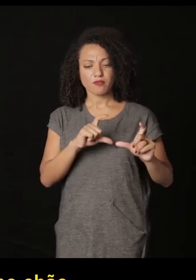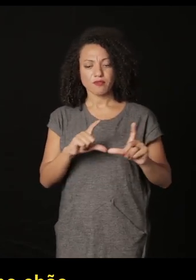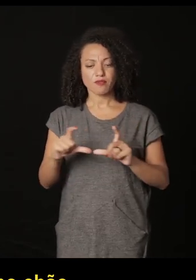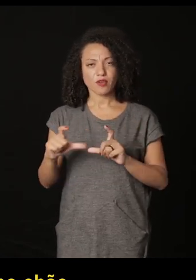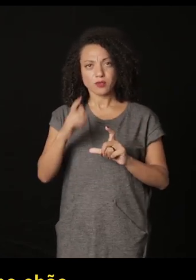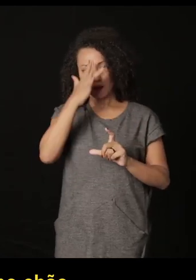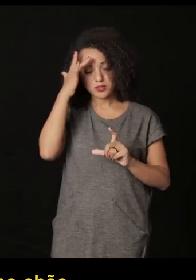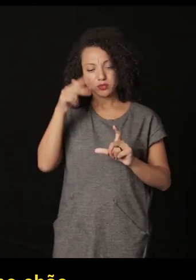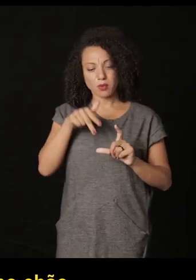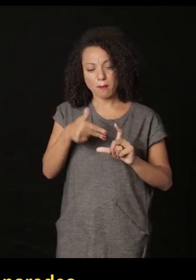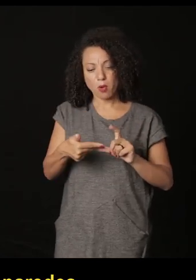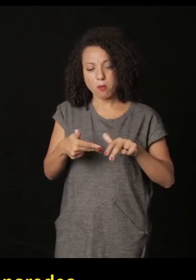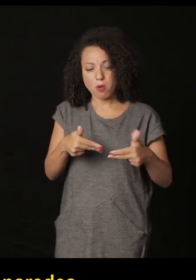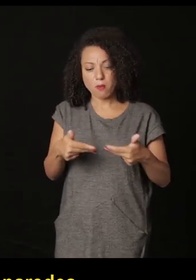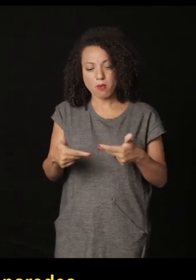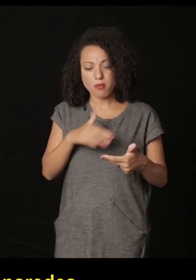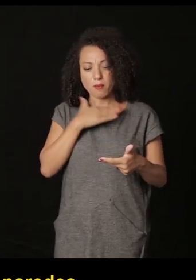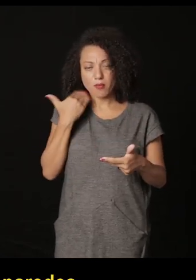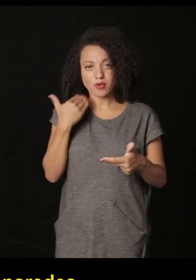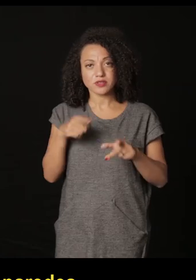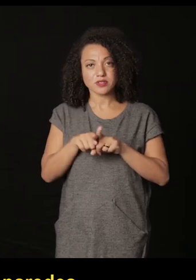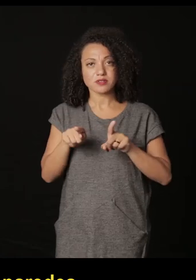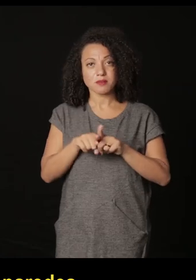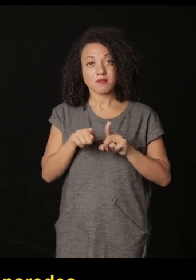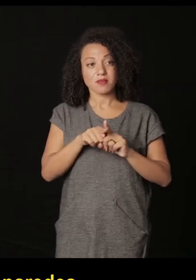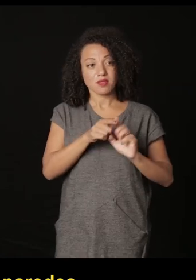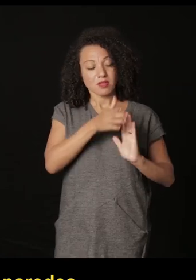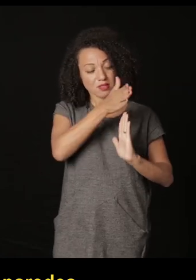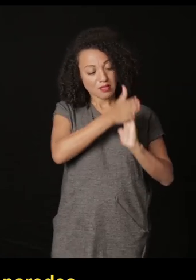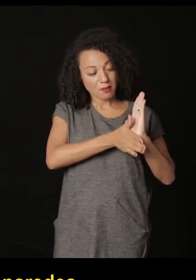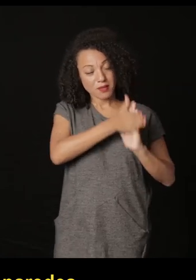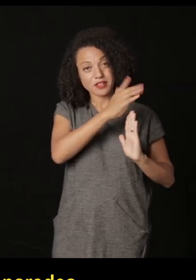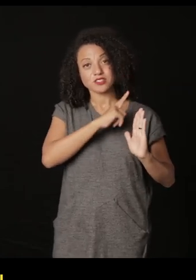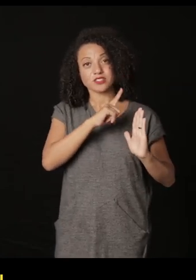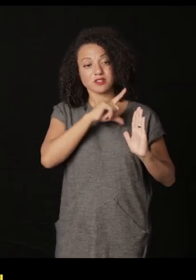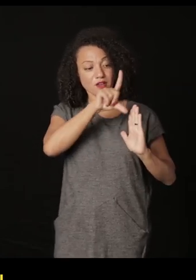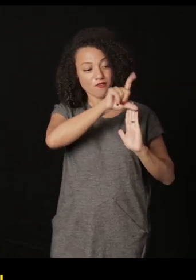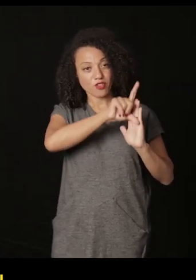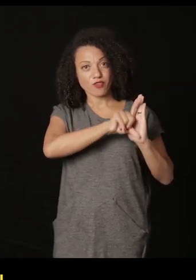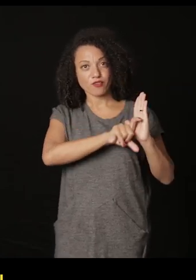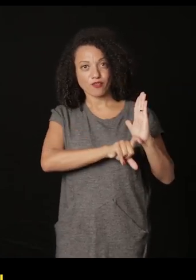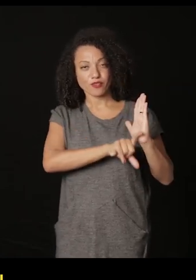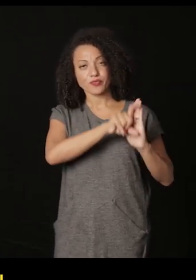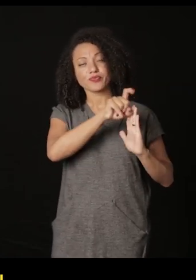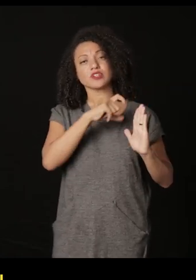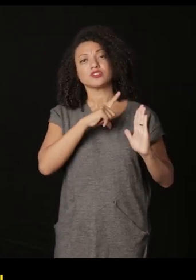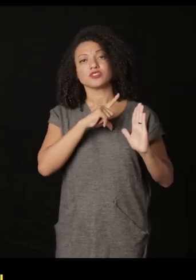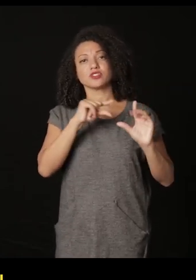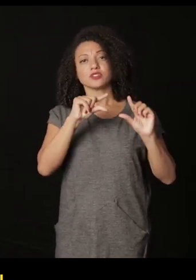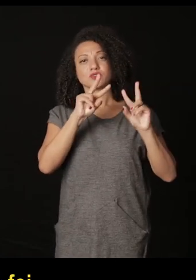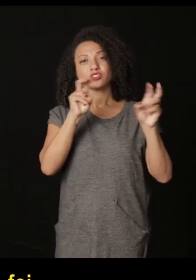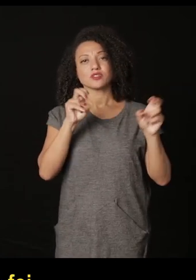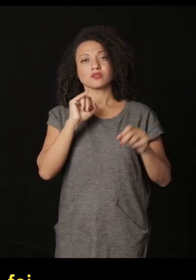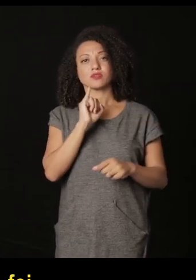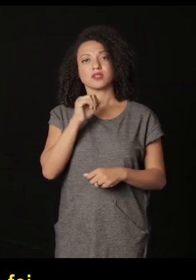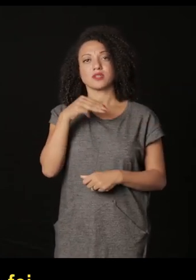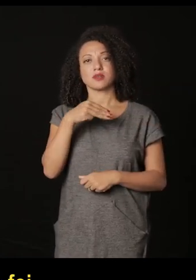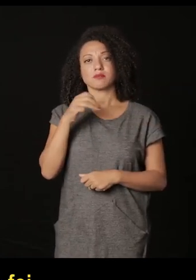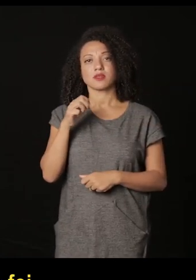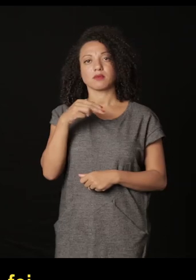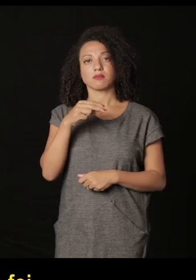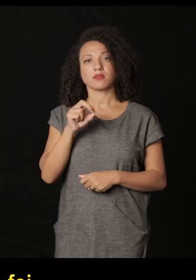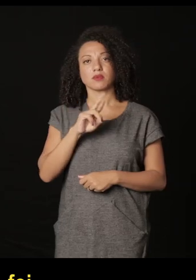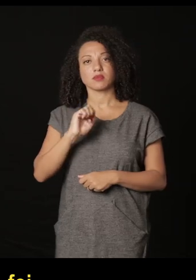mortos no chão e as fotografias das crianças na parede e tinha um título em memorial é a primeira